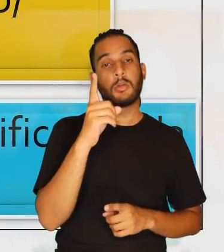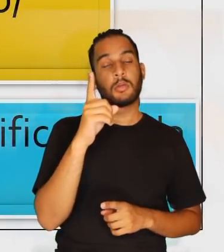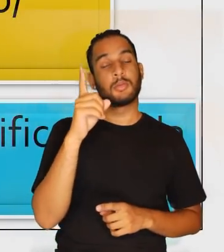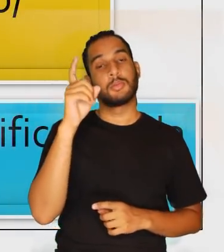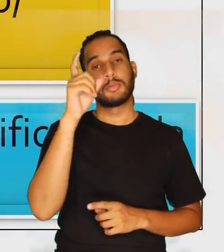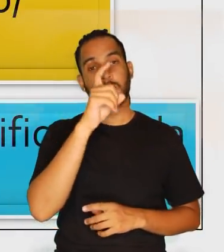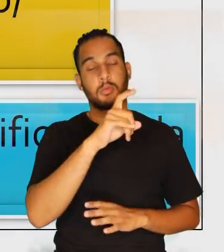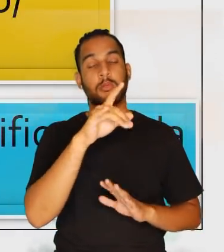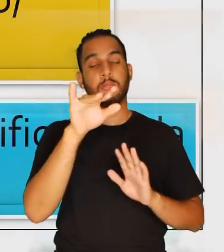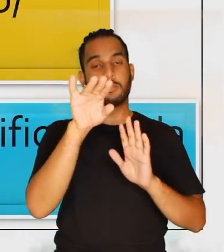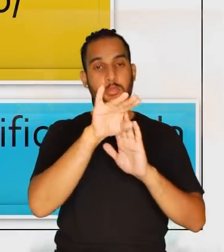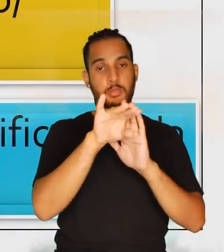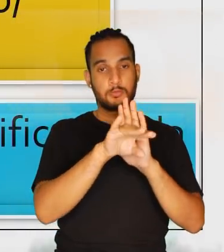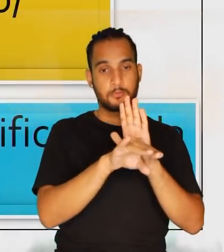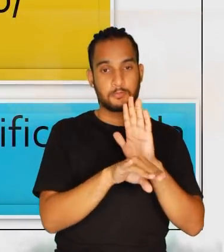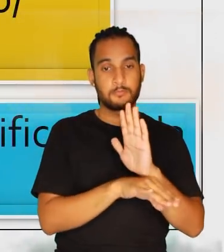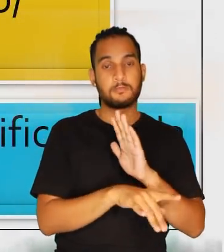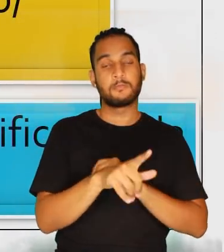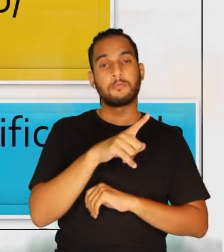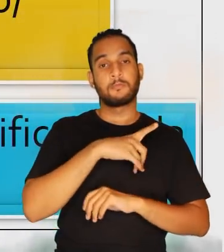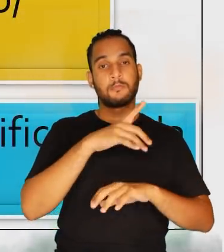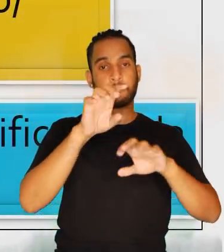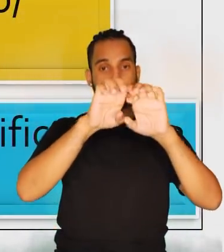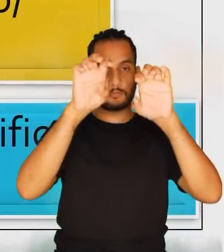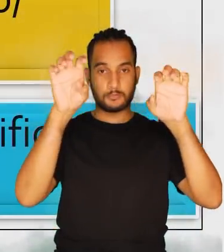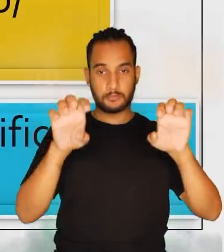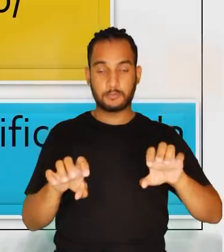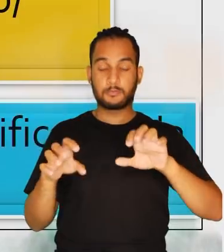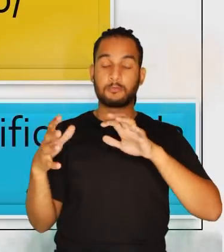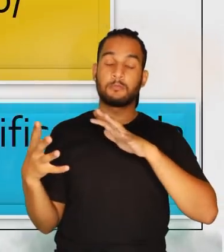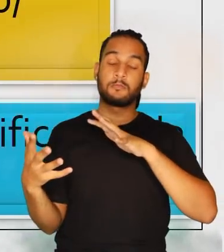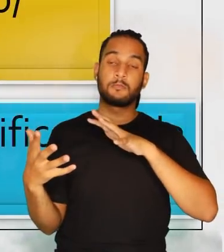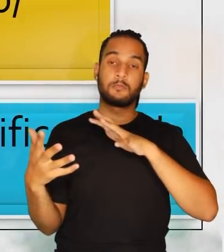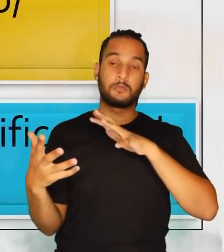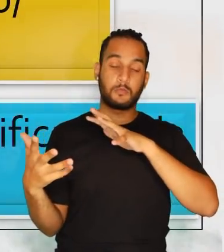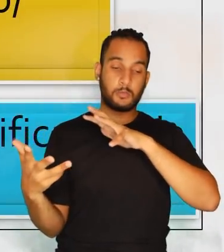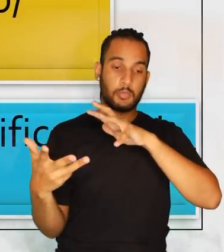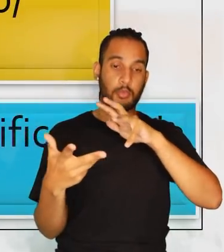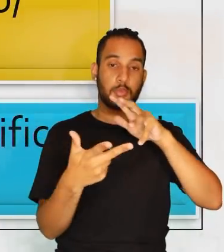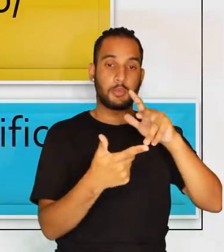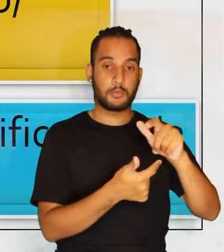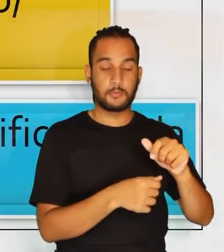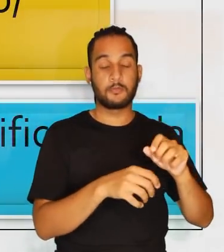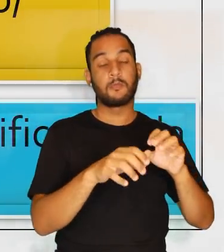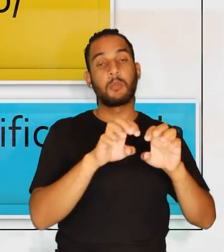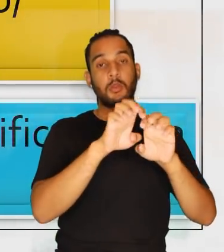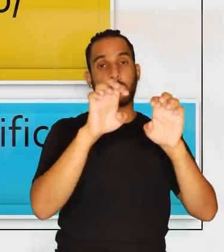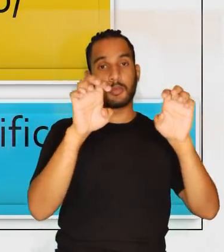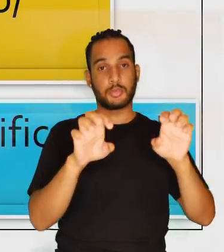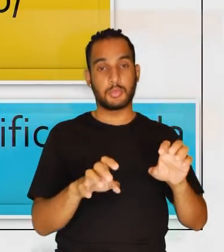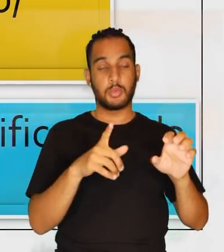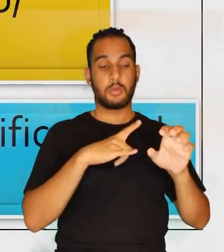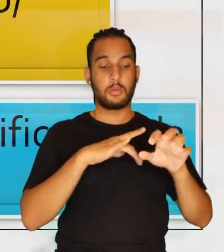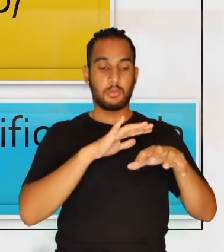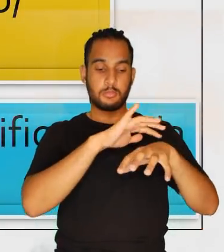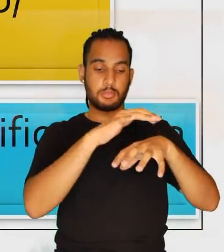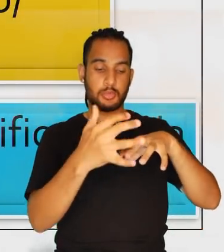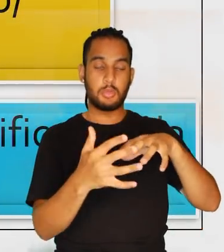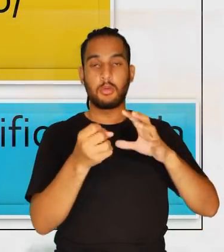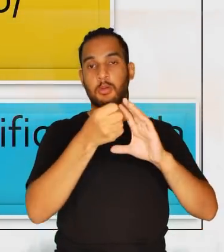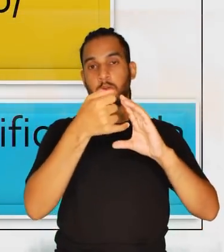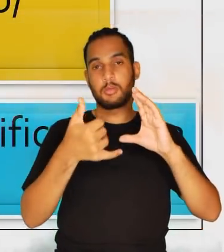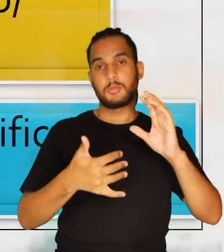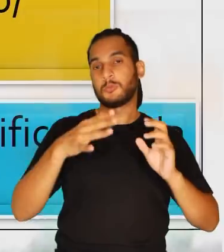as diferentes camadas que estruturam o planeta Terra da estrutura interna à atmosfera